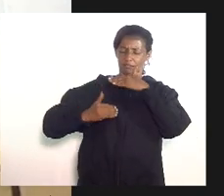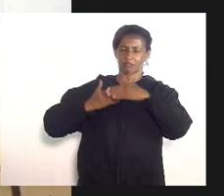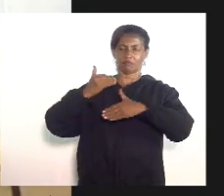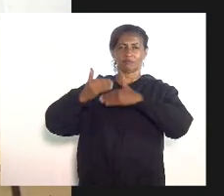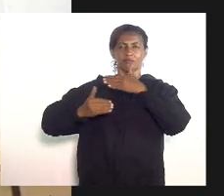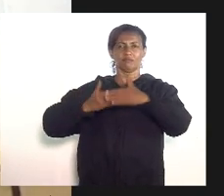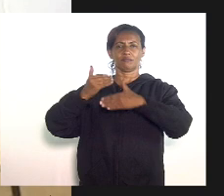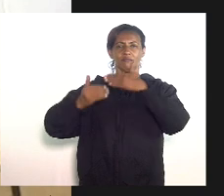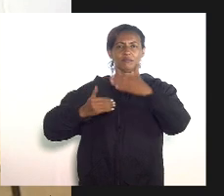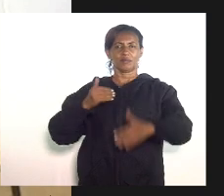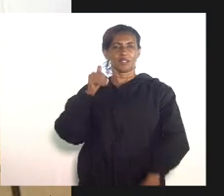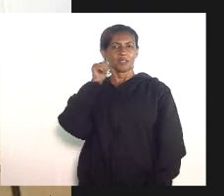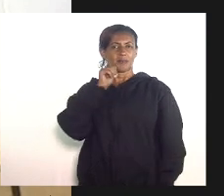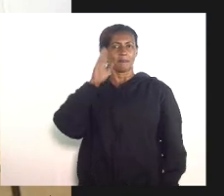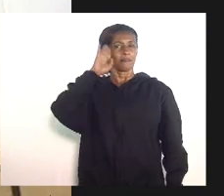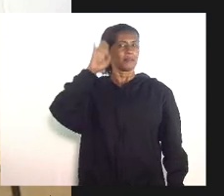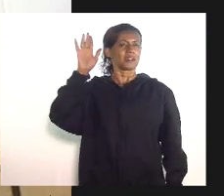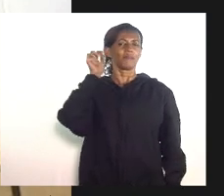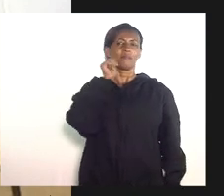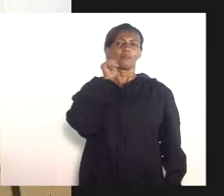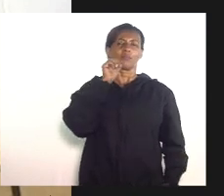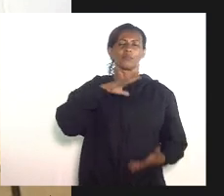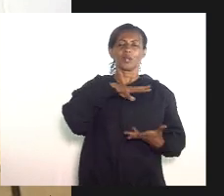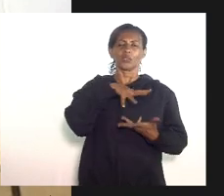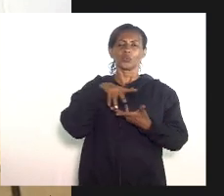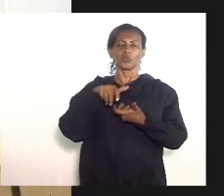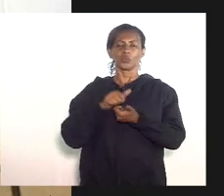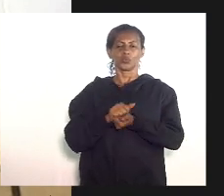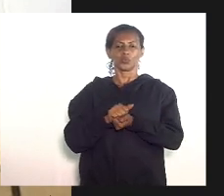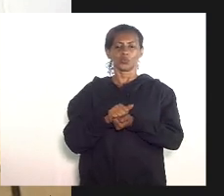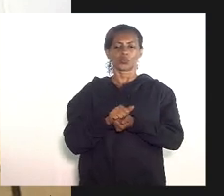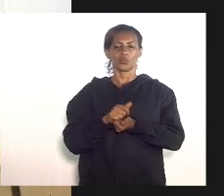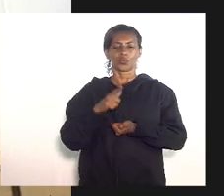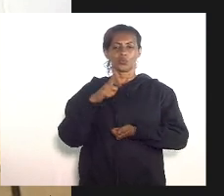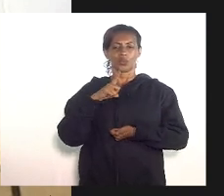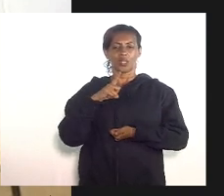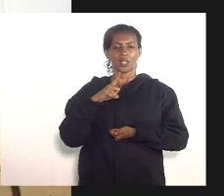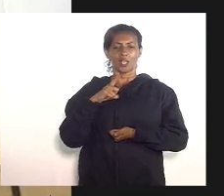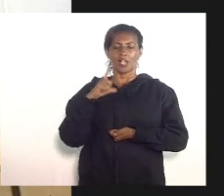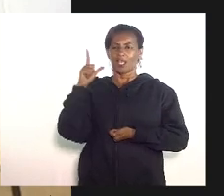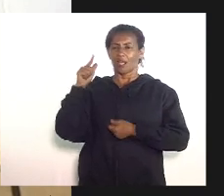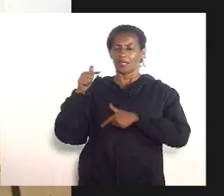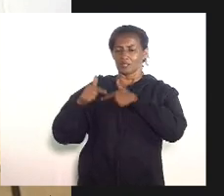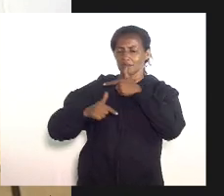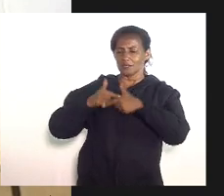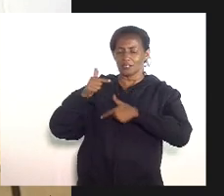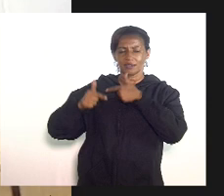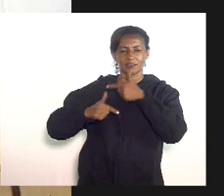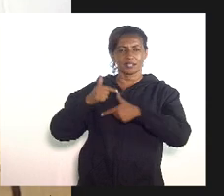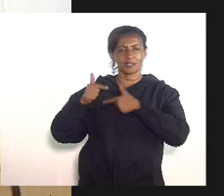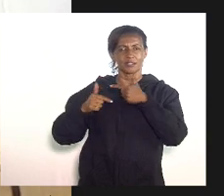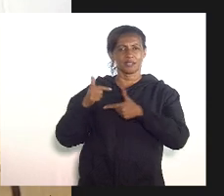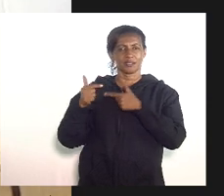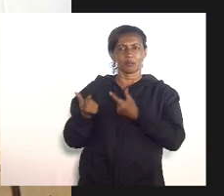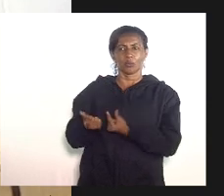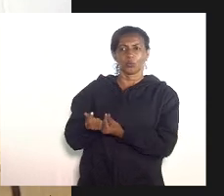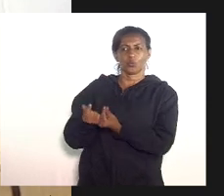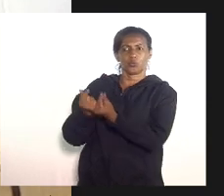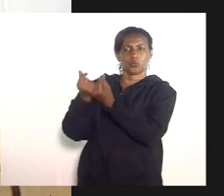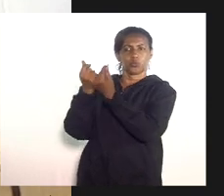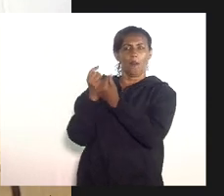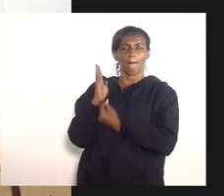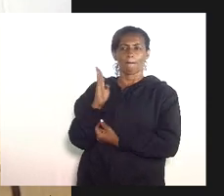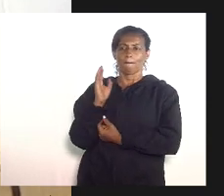principais mulheres do mundo a investir na Bolsa de Valores de Paris na época em que no